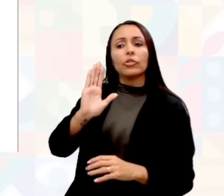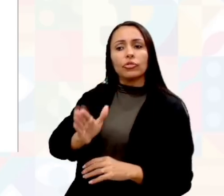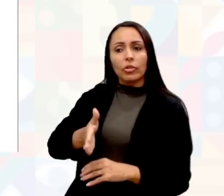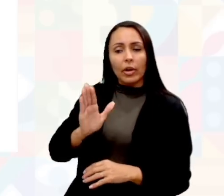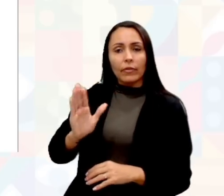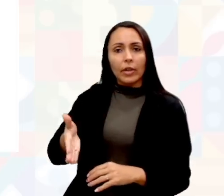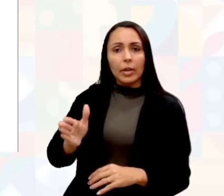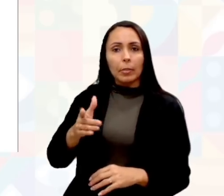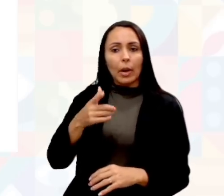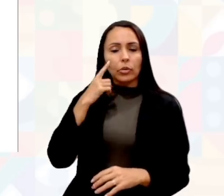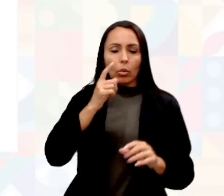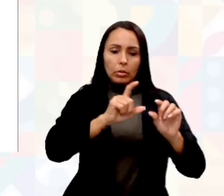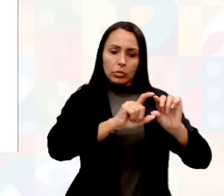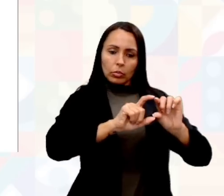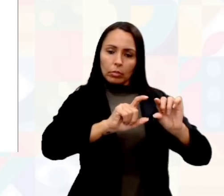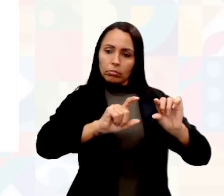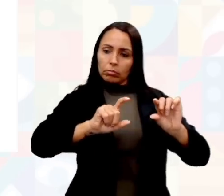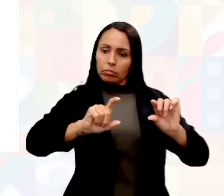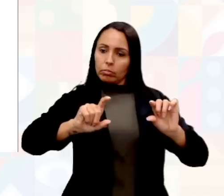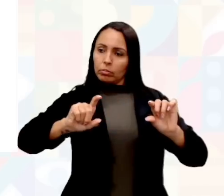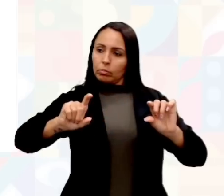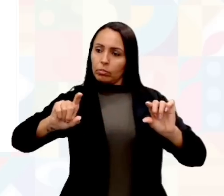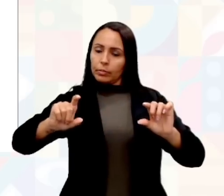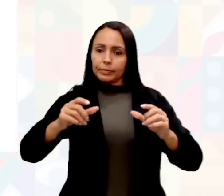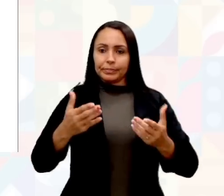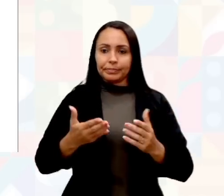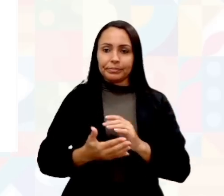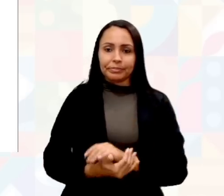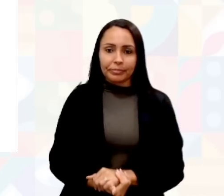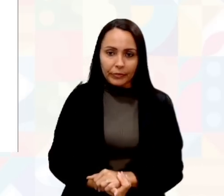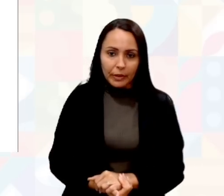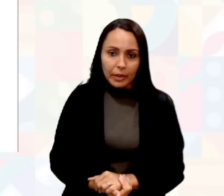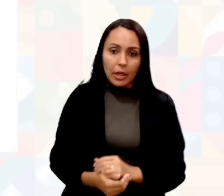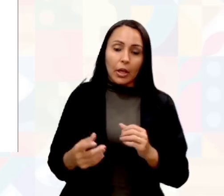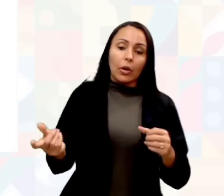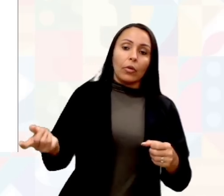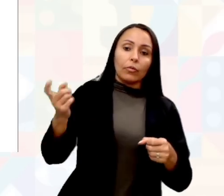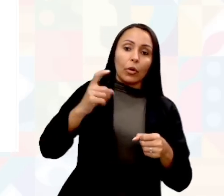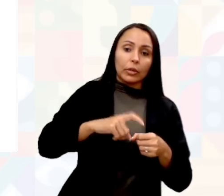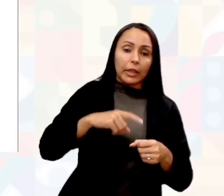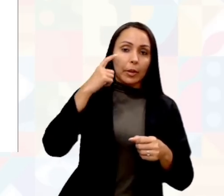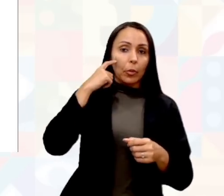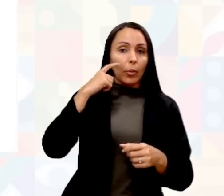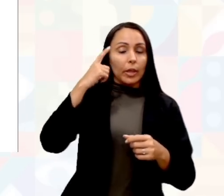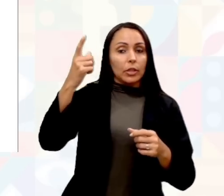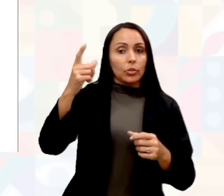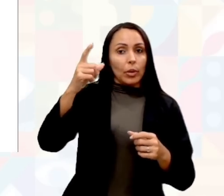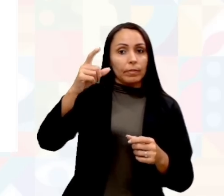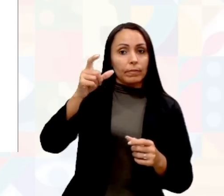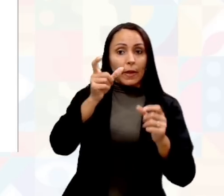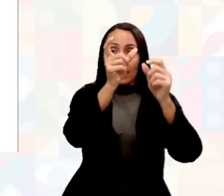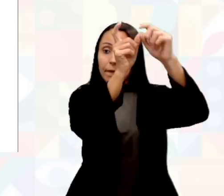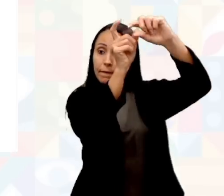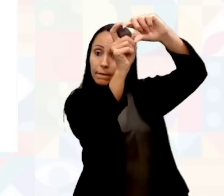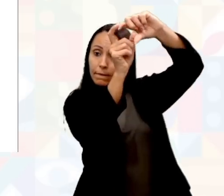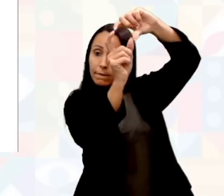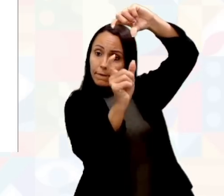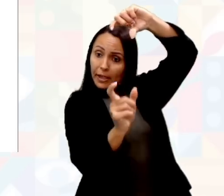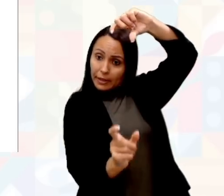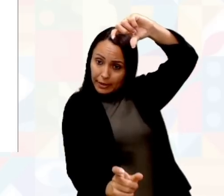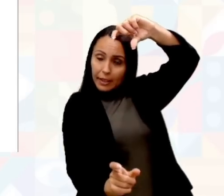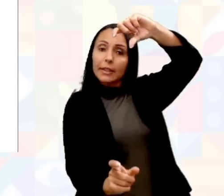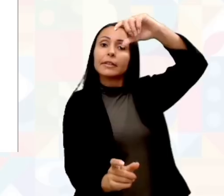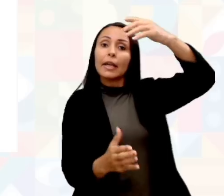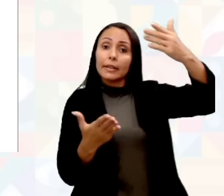forma mais horizontalizada. Então, voltando, aqui nós temos uma estrutura verticalizada, onde a figura de topo é a do